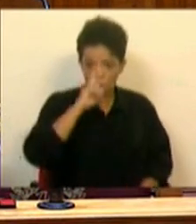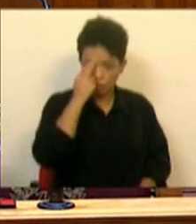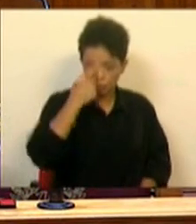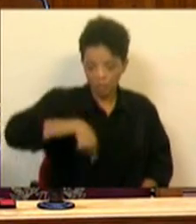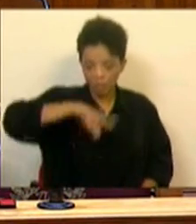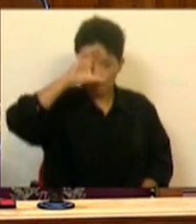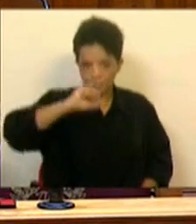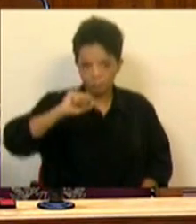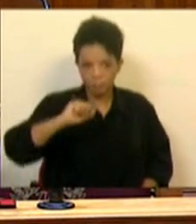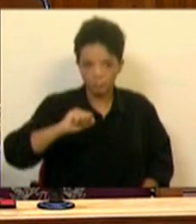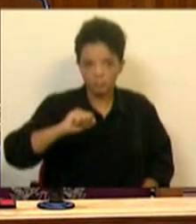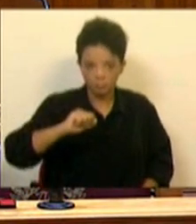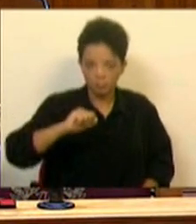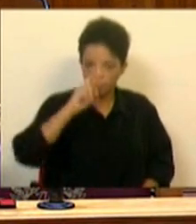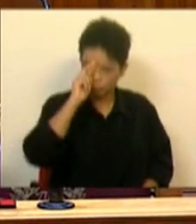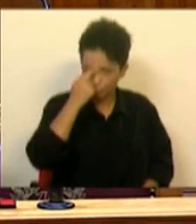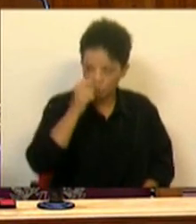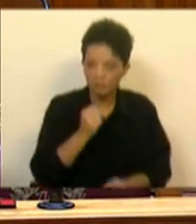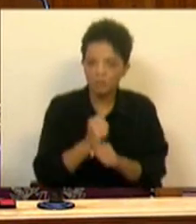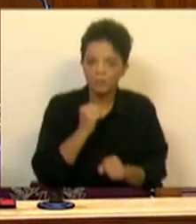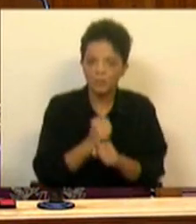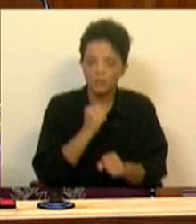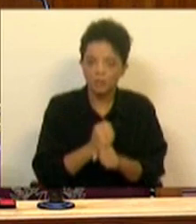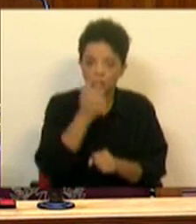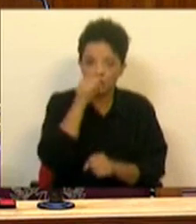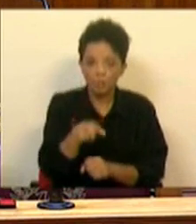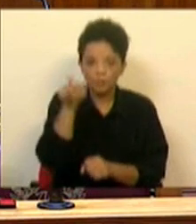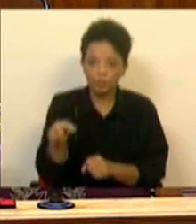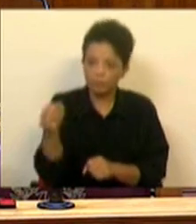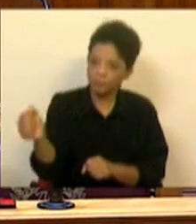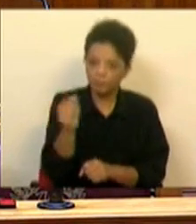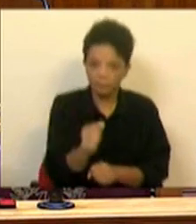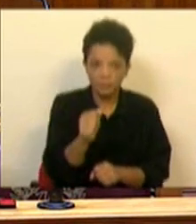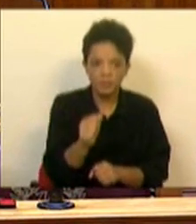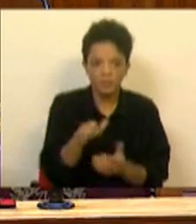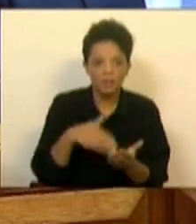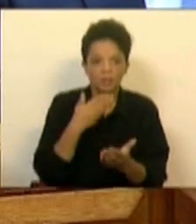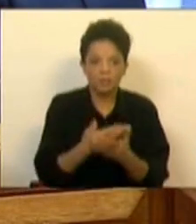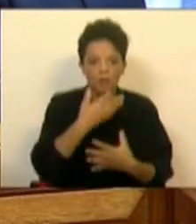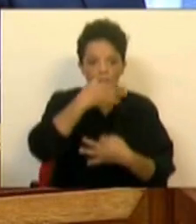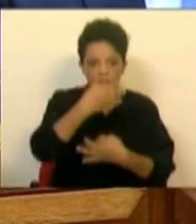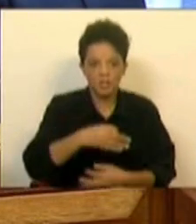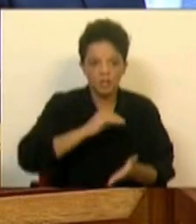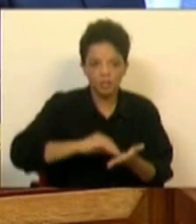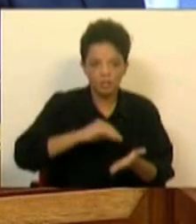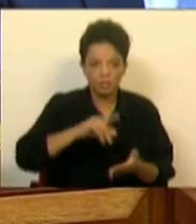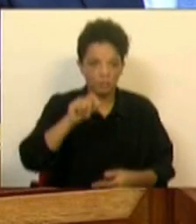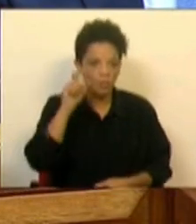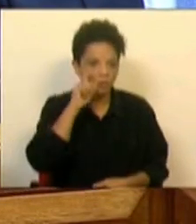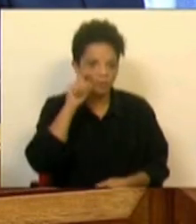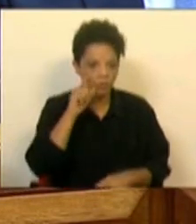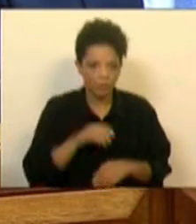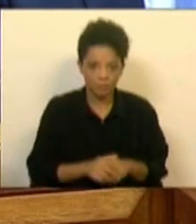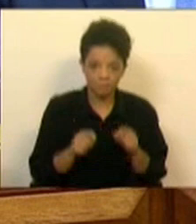o Governo está empenhado em trabalhar nos recursos humanos, garantindo oficiais de registro e conservadores.